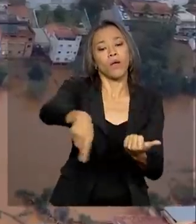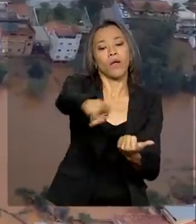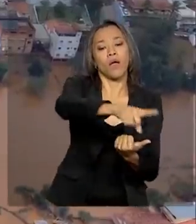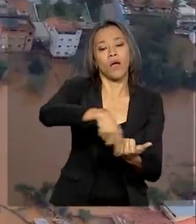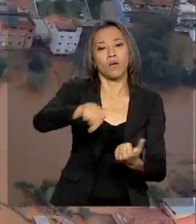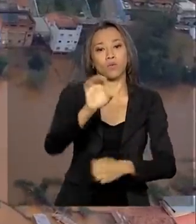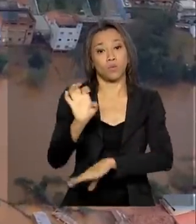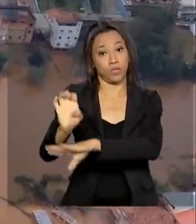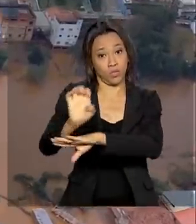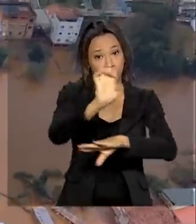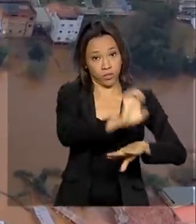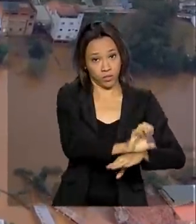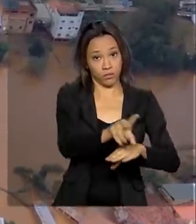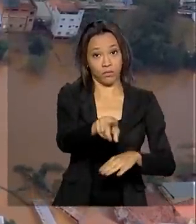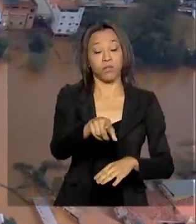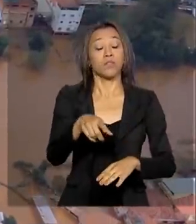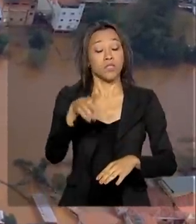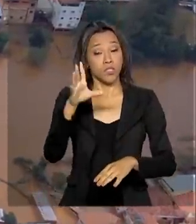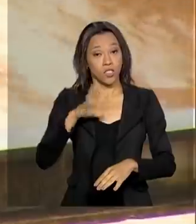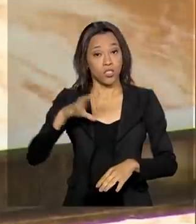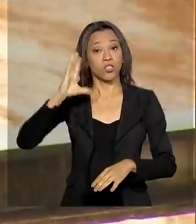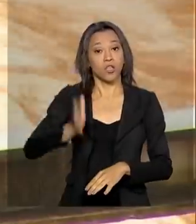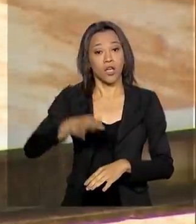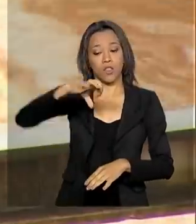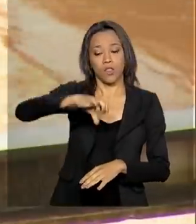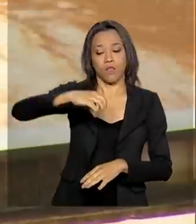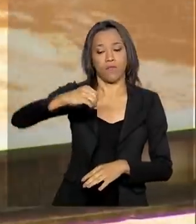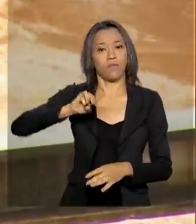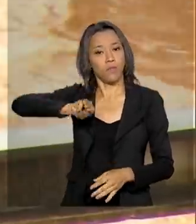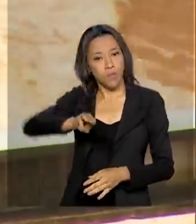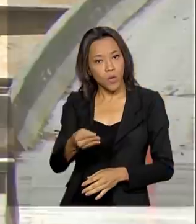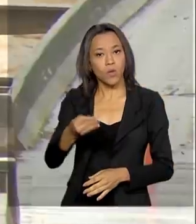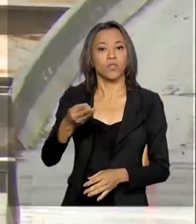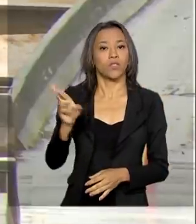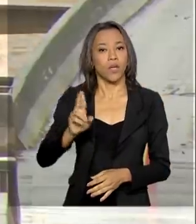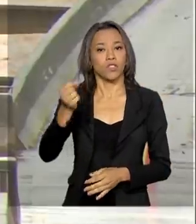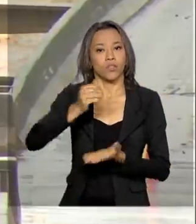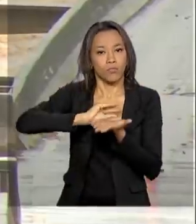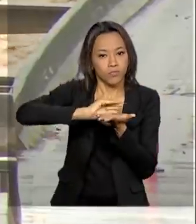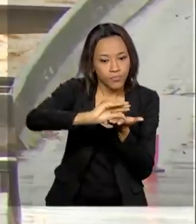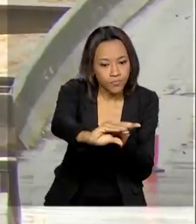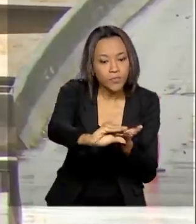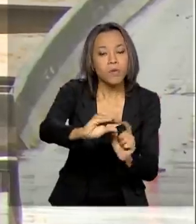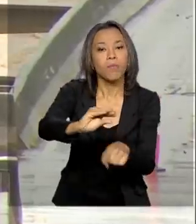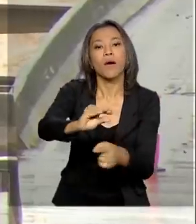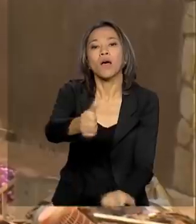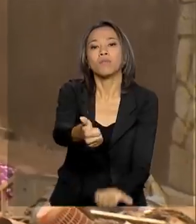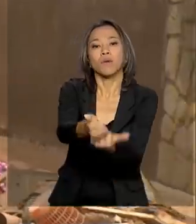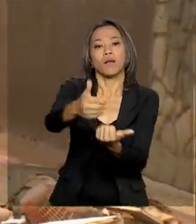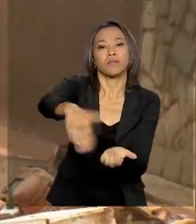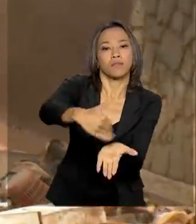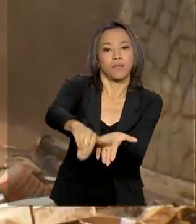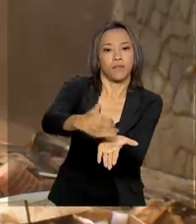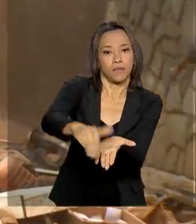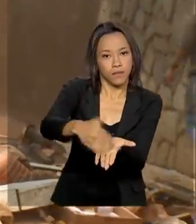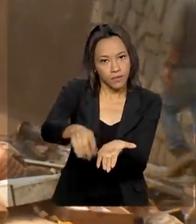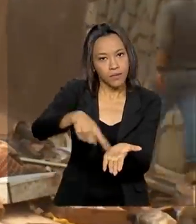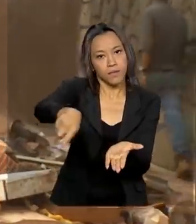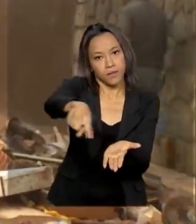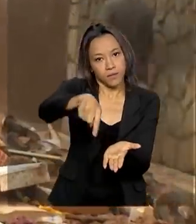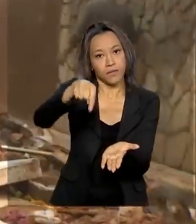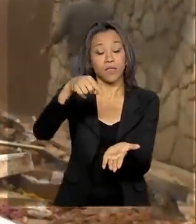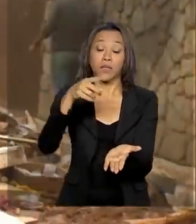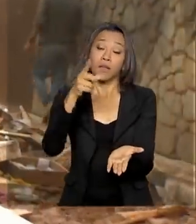90 milhões de reais já estão disponíveis de imediato para as ações da Secretaria Nacional de Proteção e Defesa Civil,